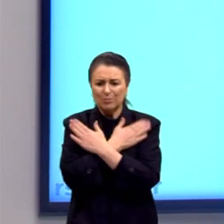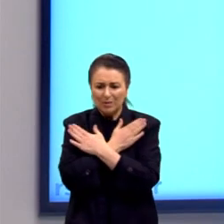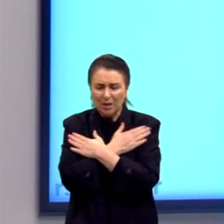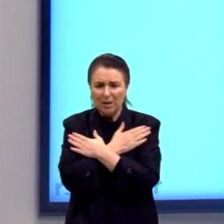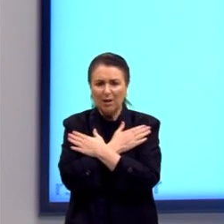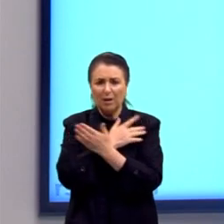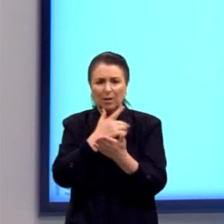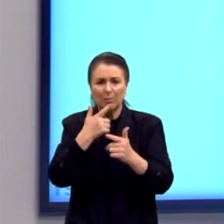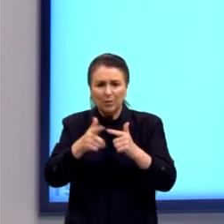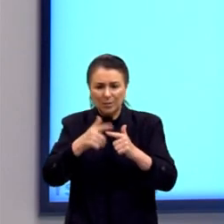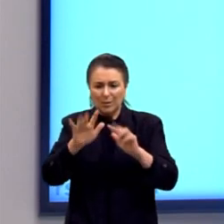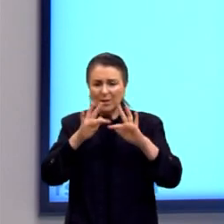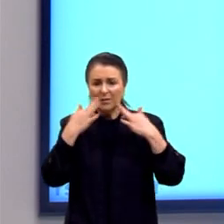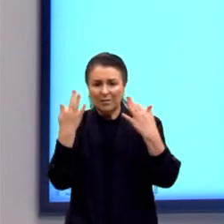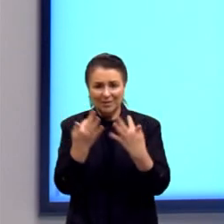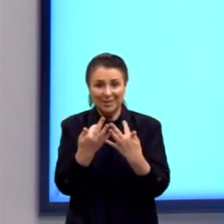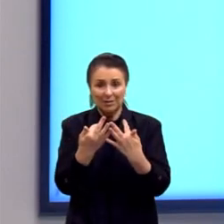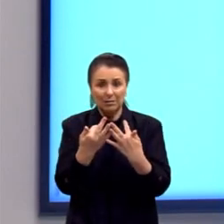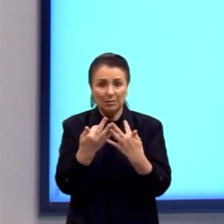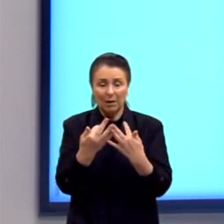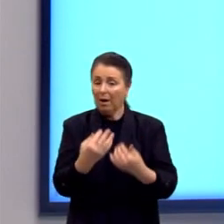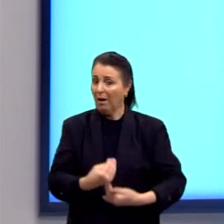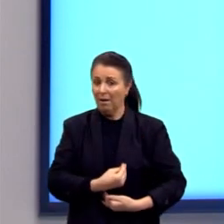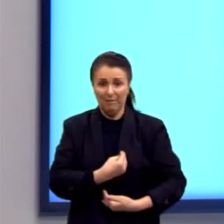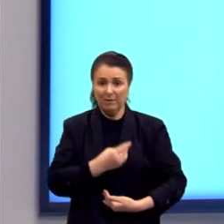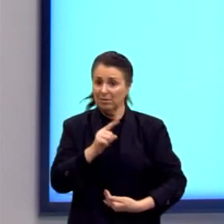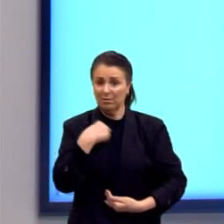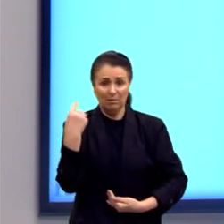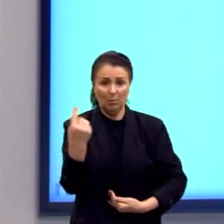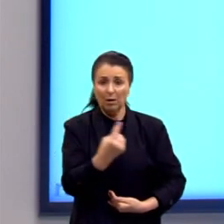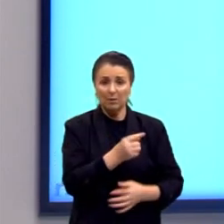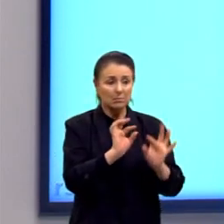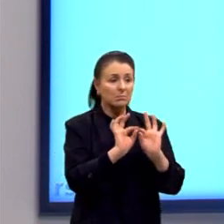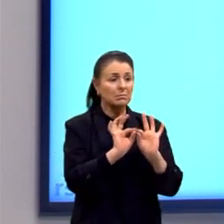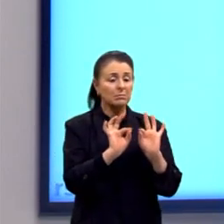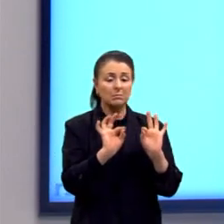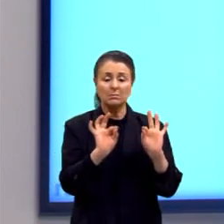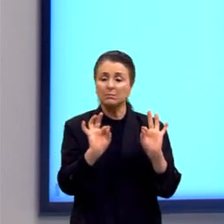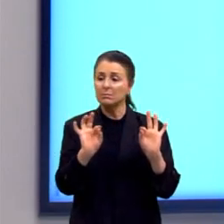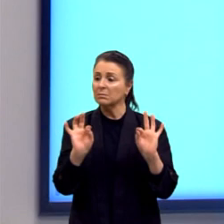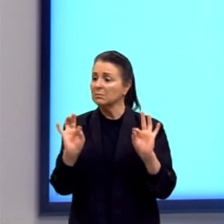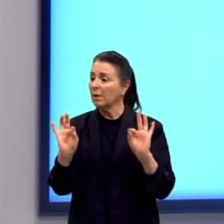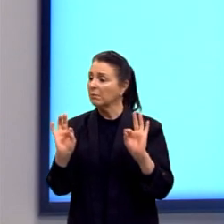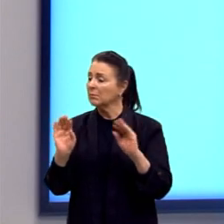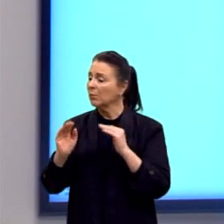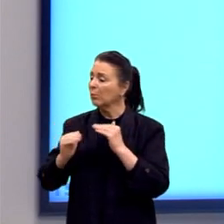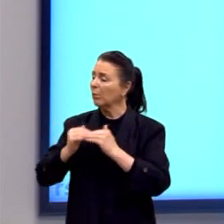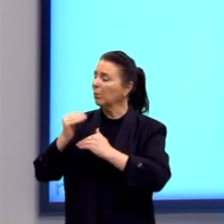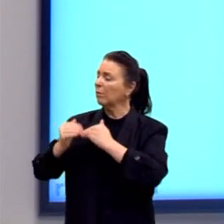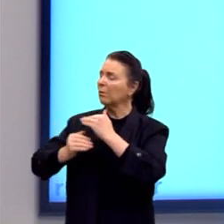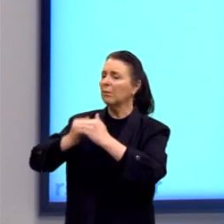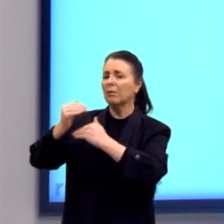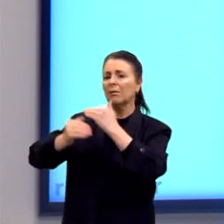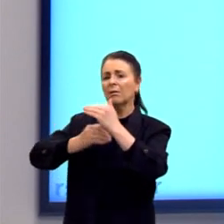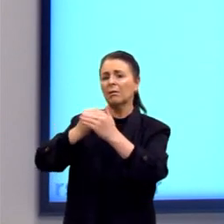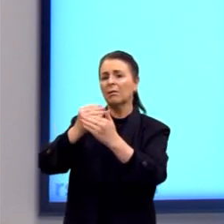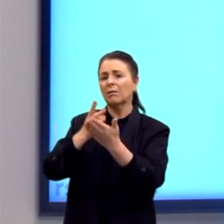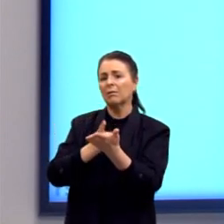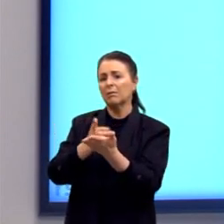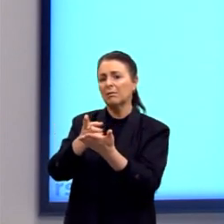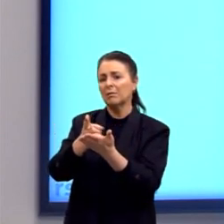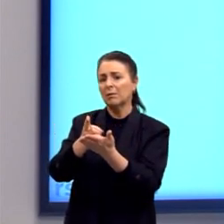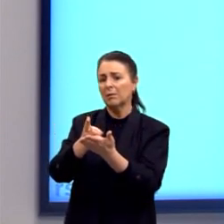família. Então, a nossa vida não é linear, como se pensava que era um contínuo progresso. Não que isso seja errado.